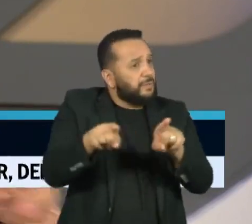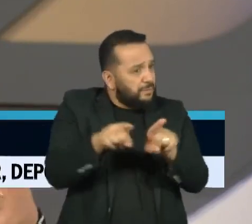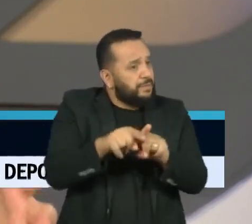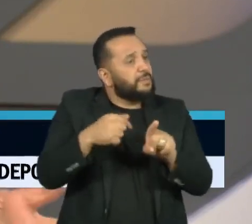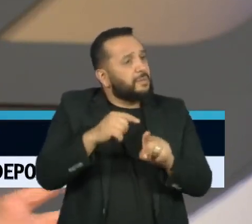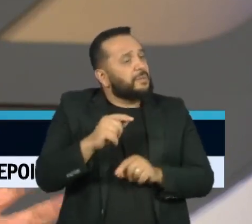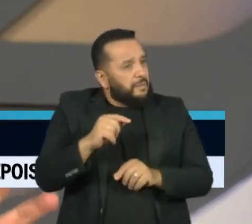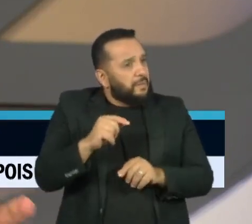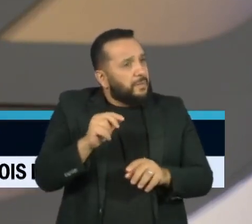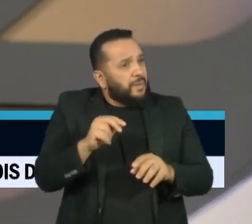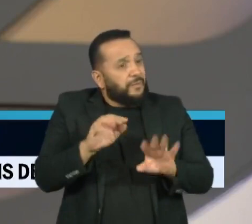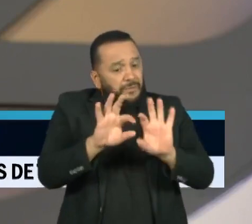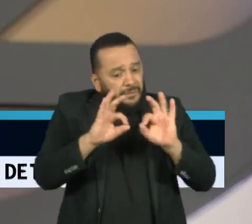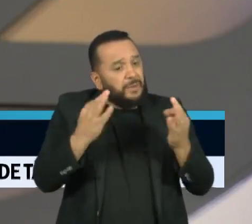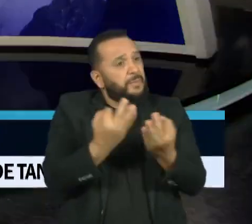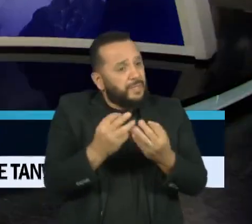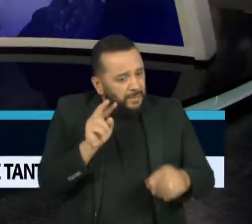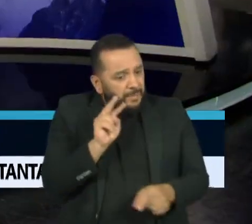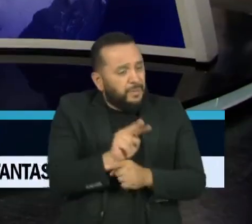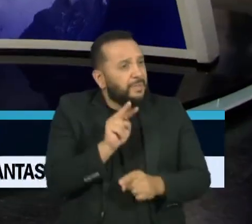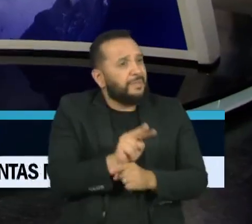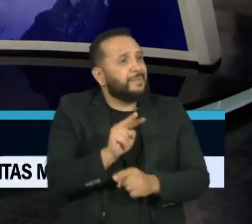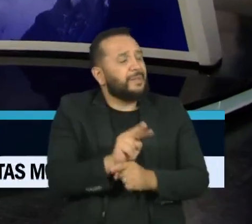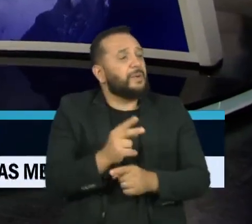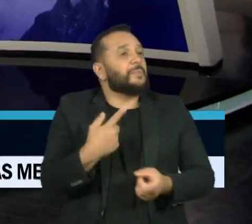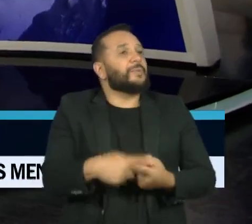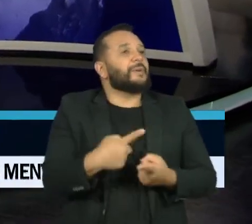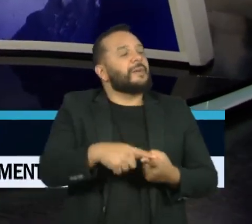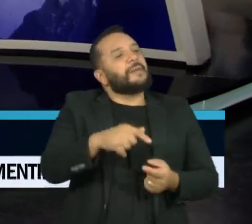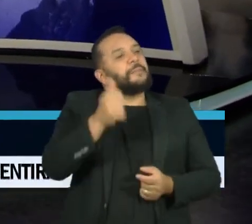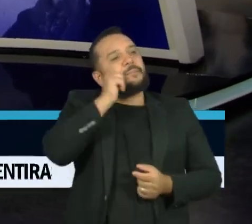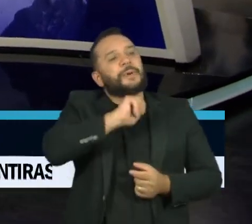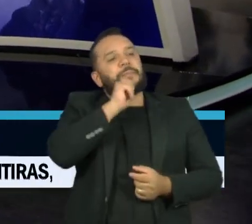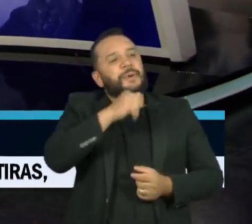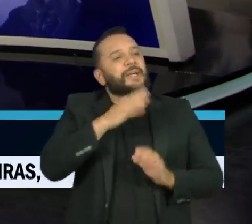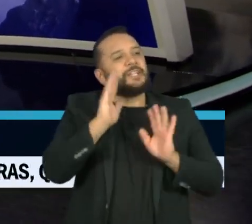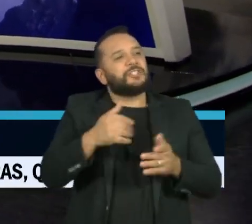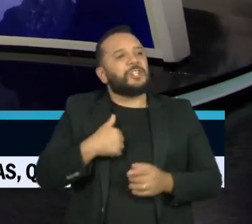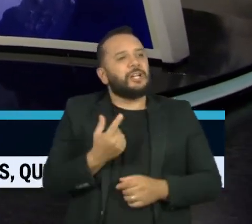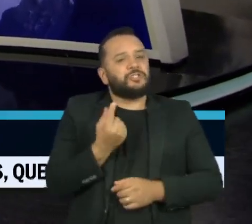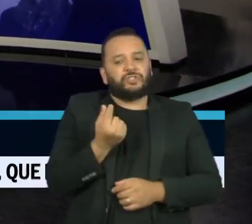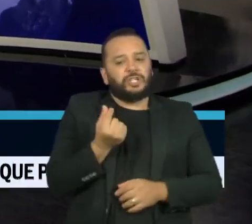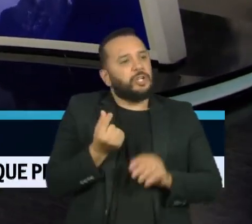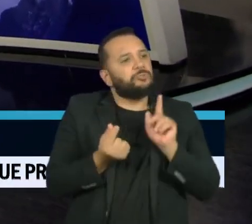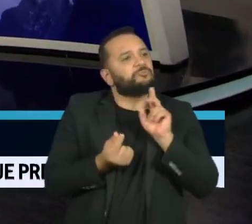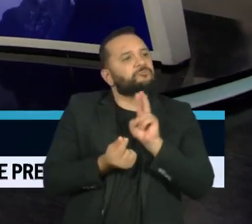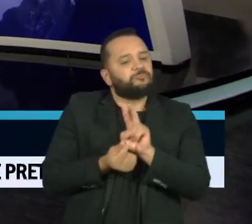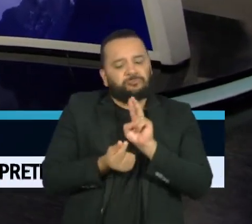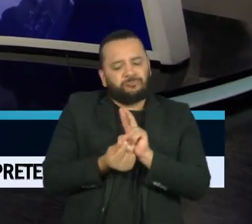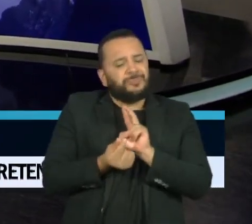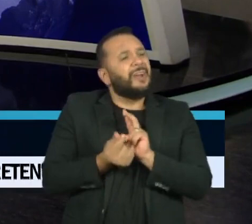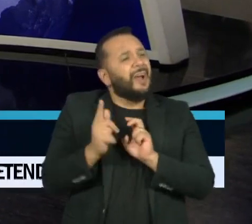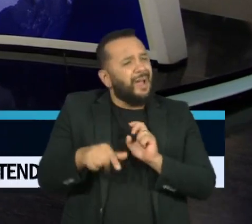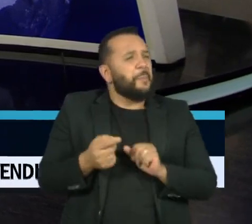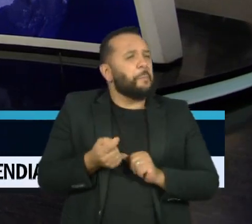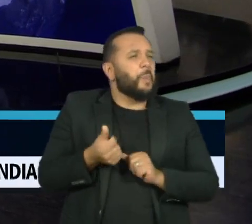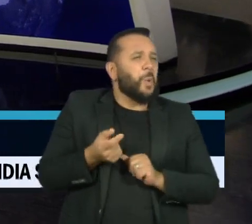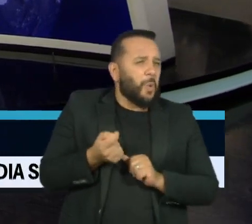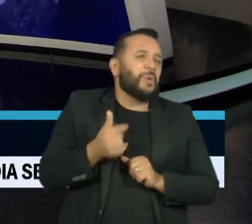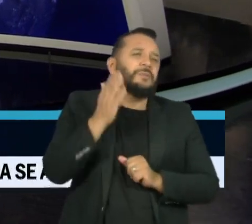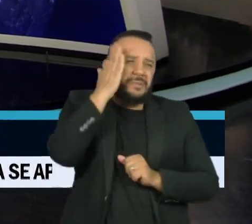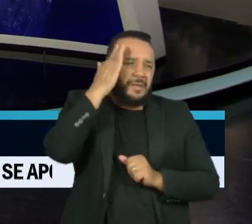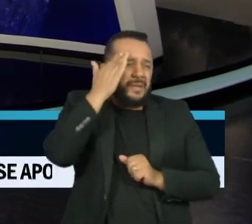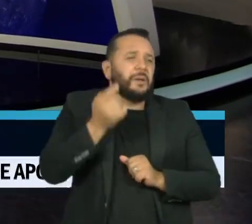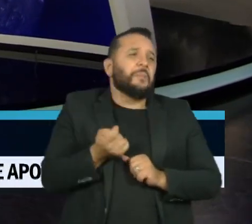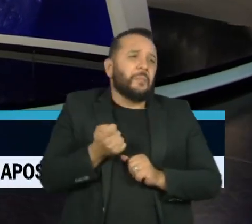que a família, a partir da gestão que a mãe faz desses recursos, que, embora pequenos, é um volume de recursos ainda insuficiente para a gente